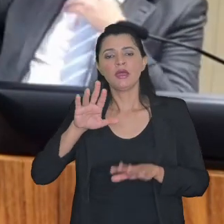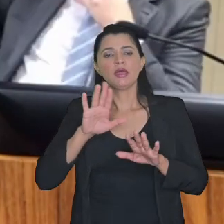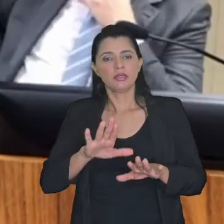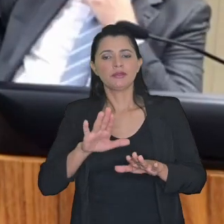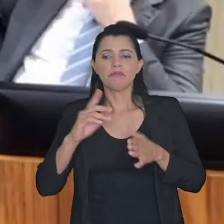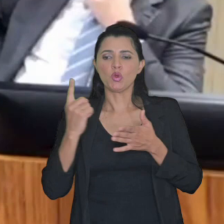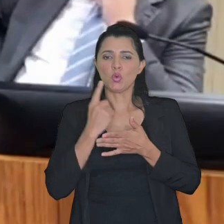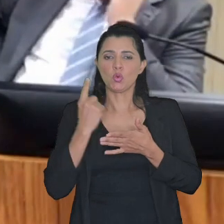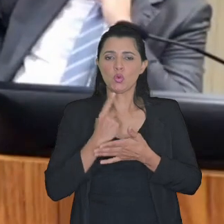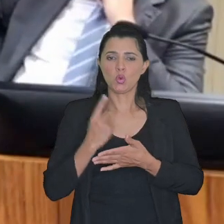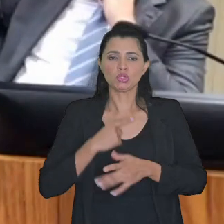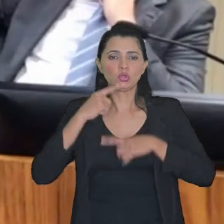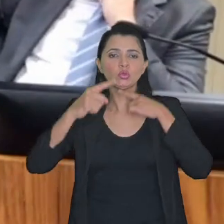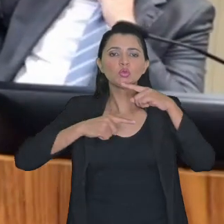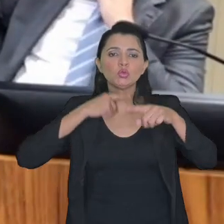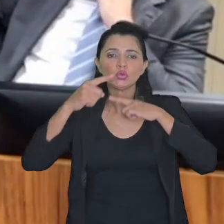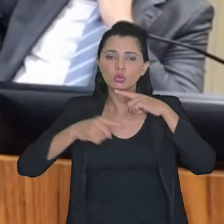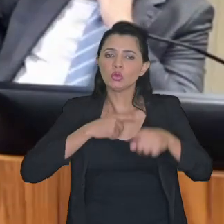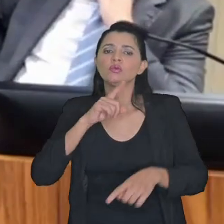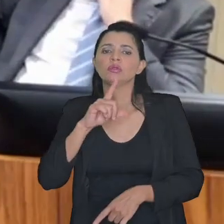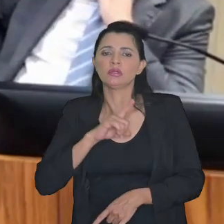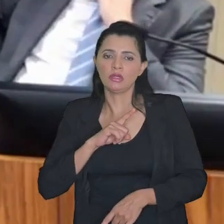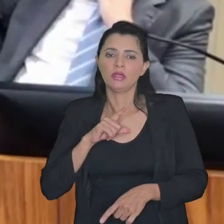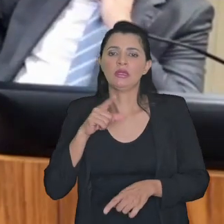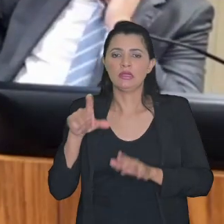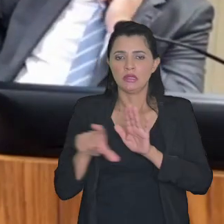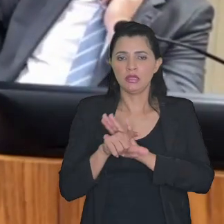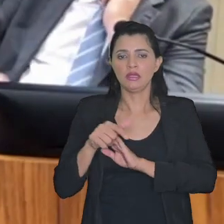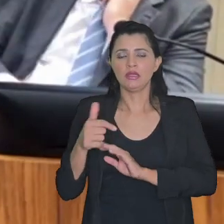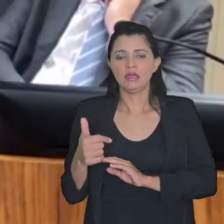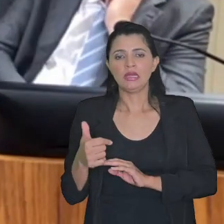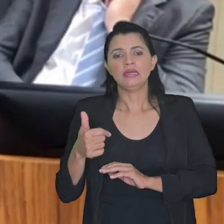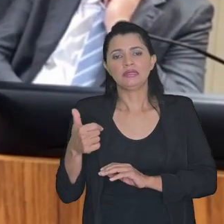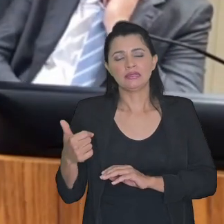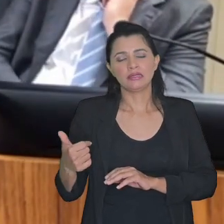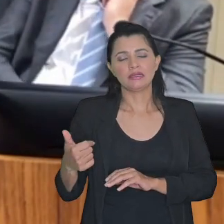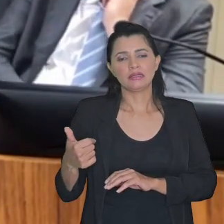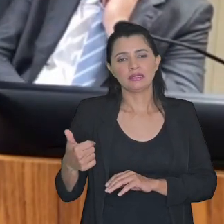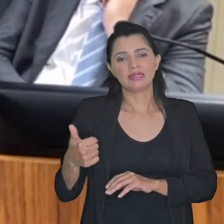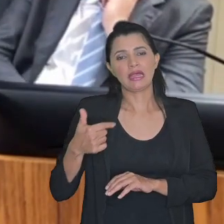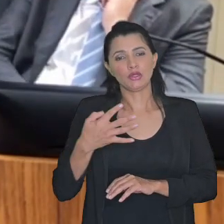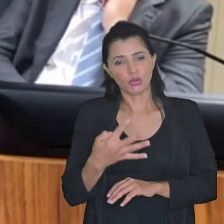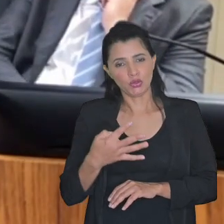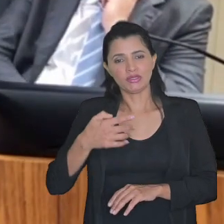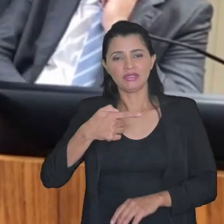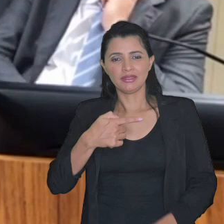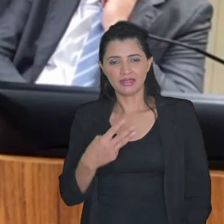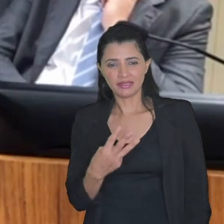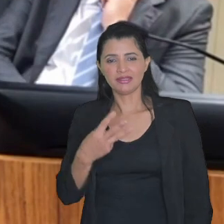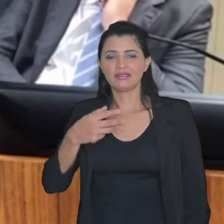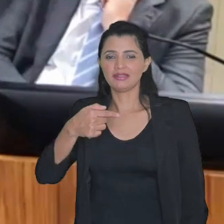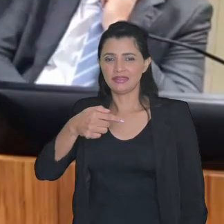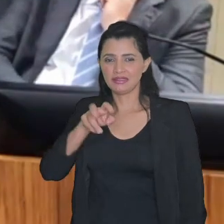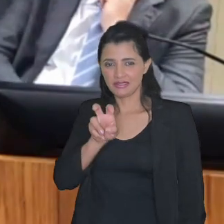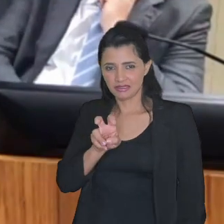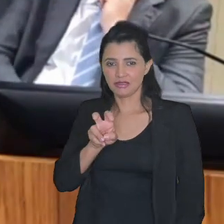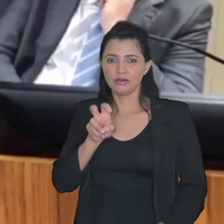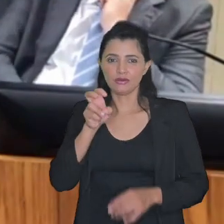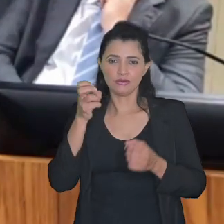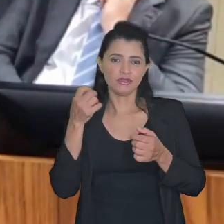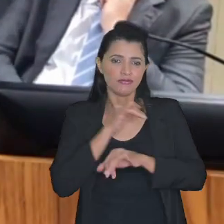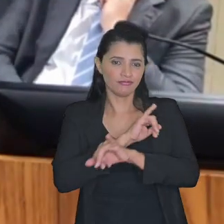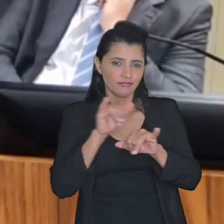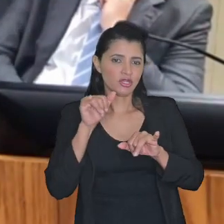série de perguntas de dúvidas deixadas pela 14.375 e eu registraria aqui para os